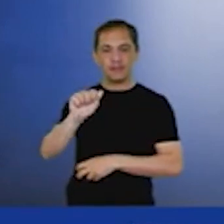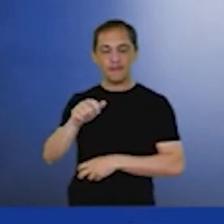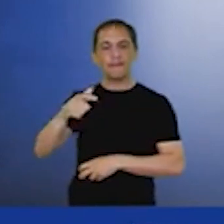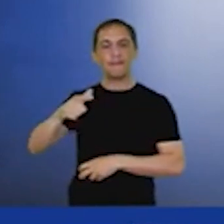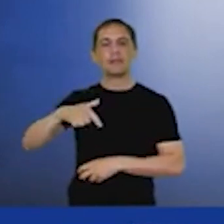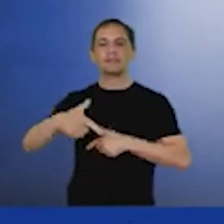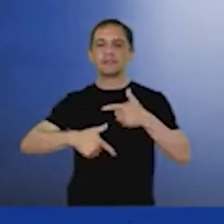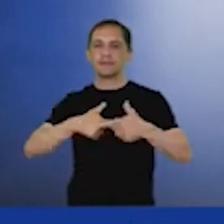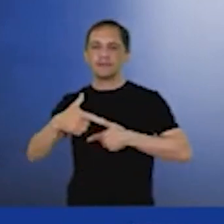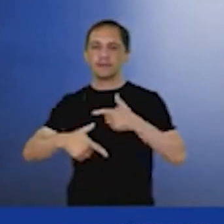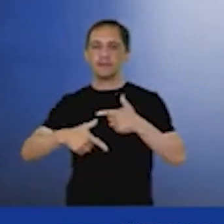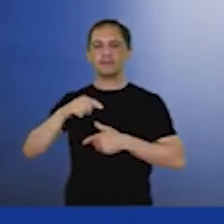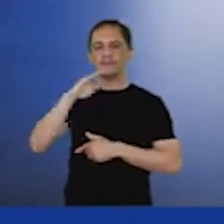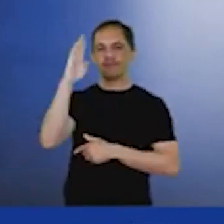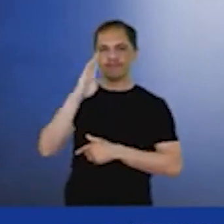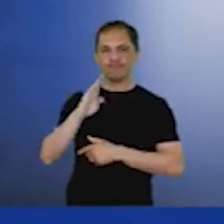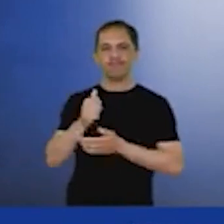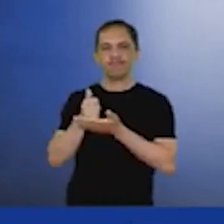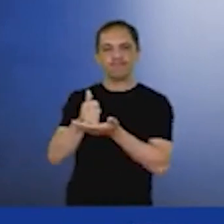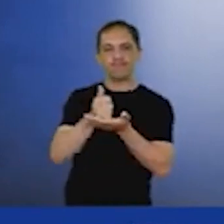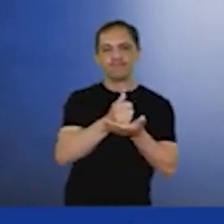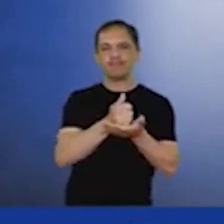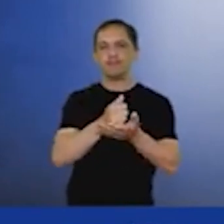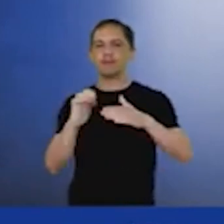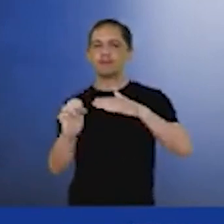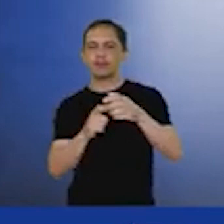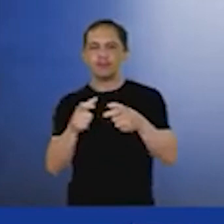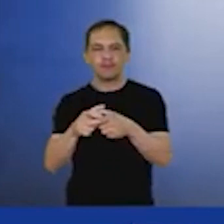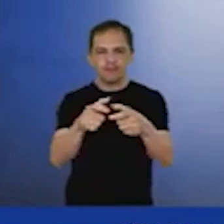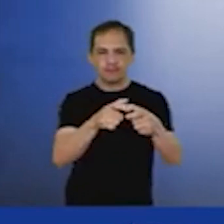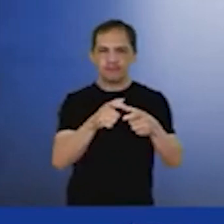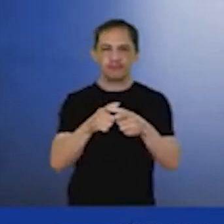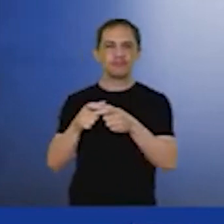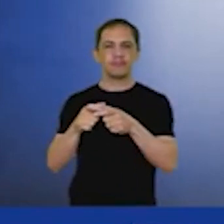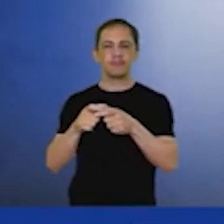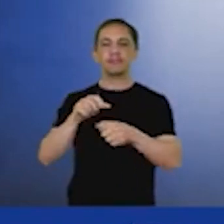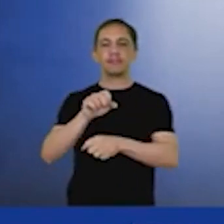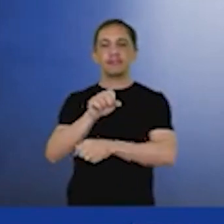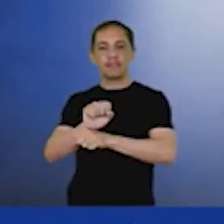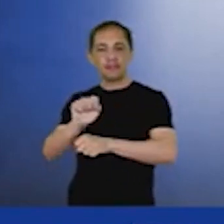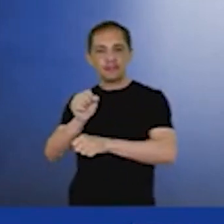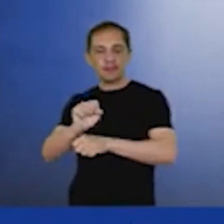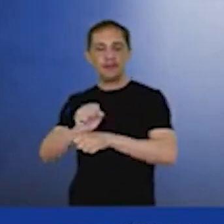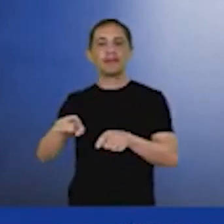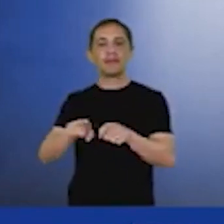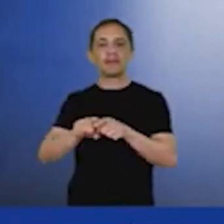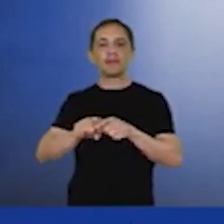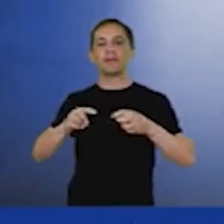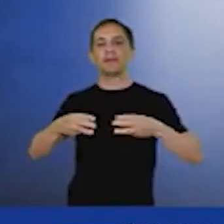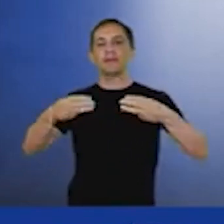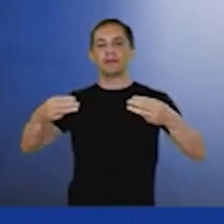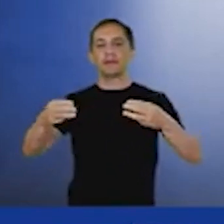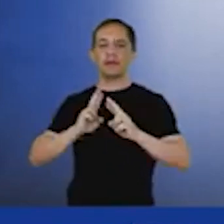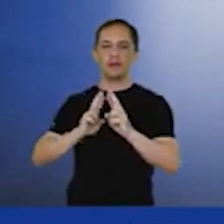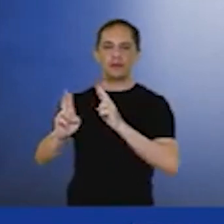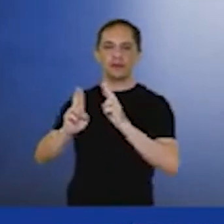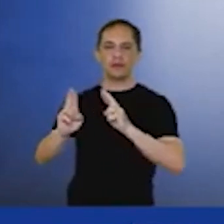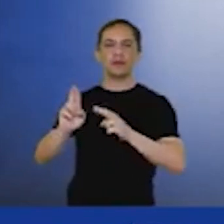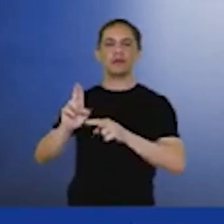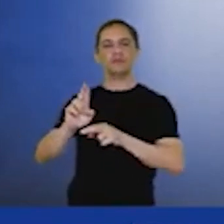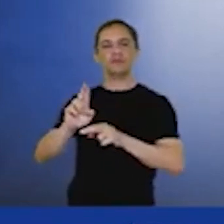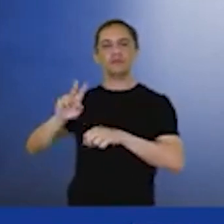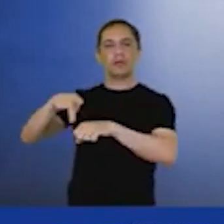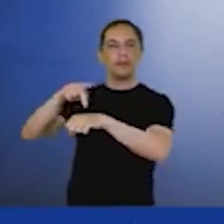Brasileiro de Apoio às Micro e Pequenas Empresas, SEBRAE e o Ministério de Relações Exteriores. Hoje, vamos